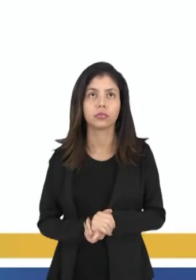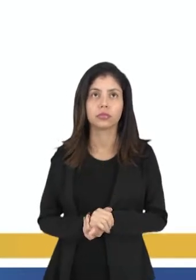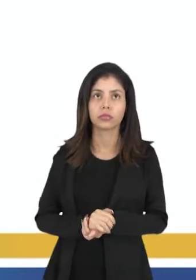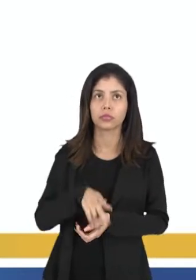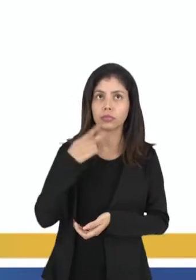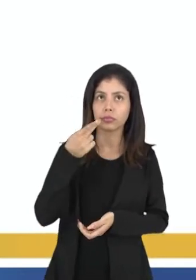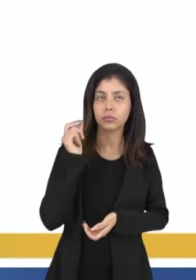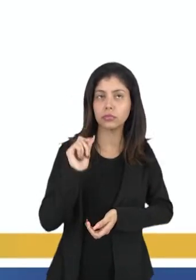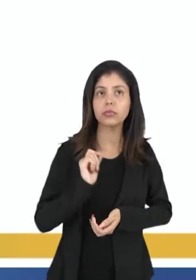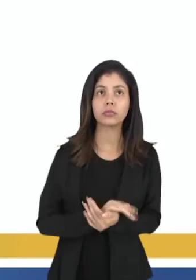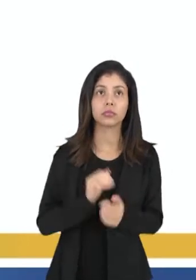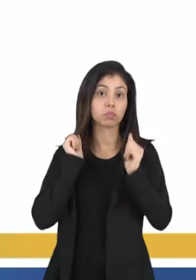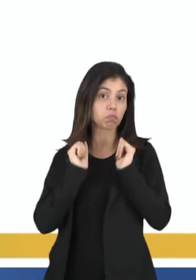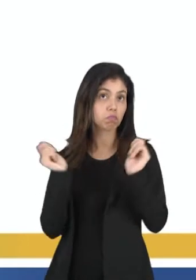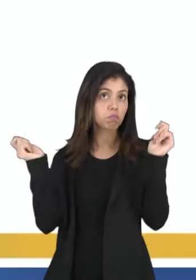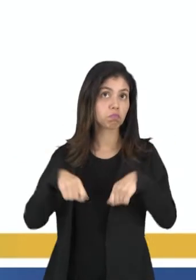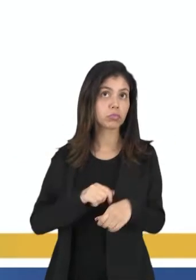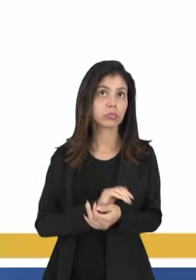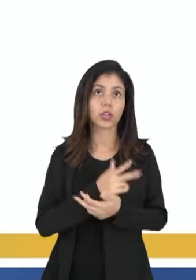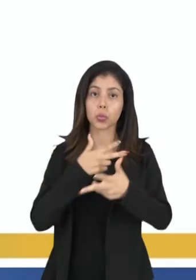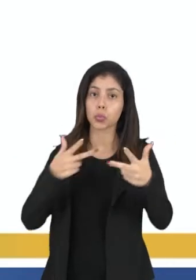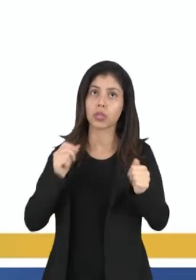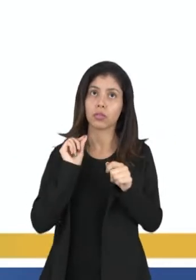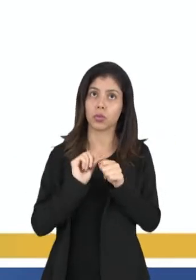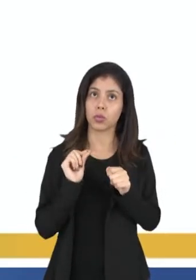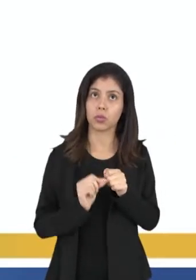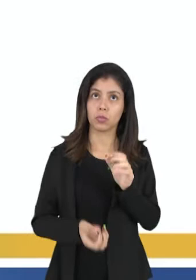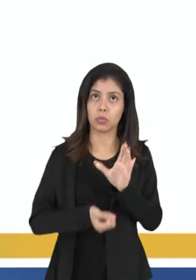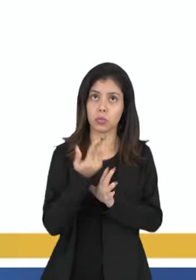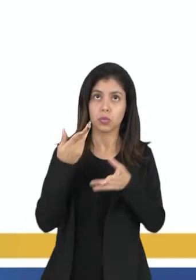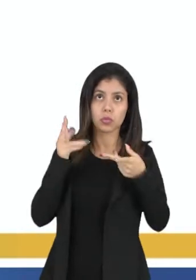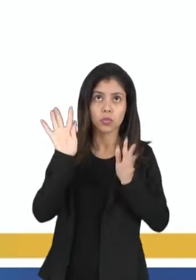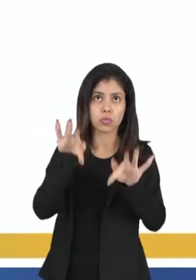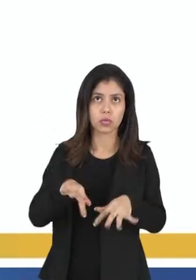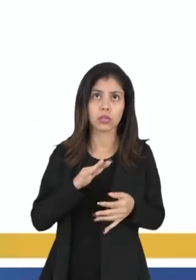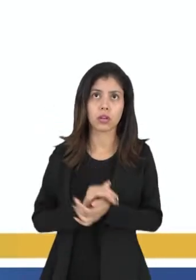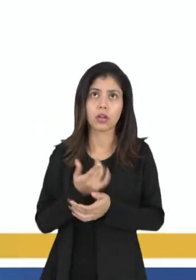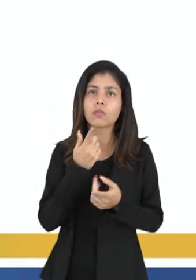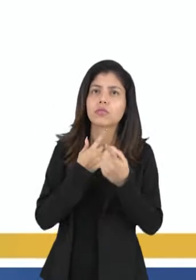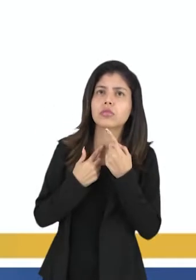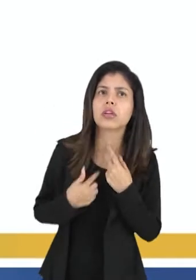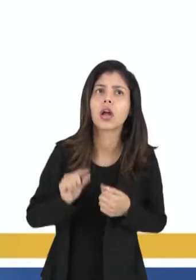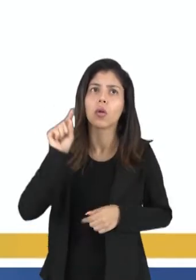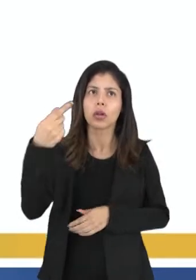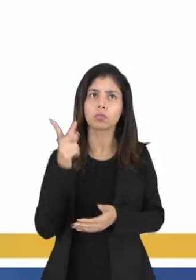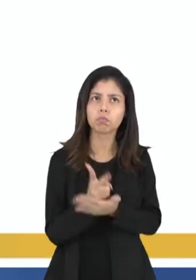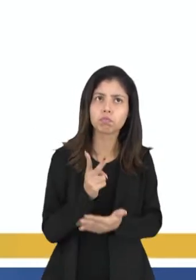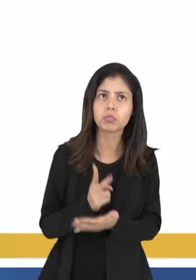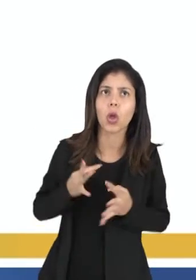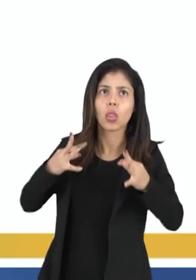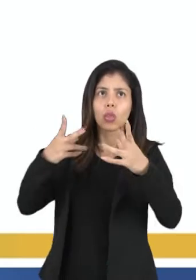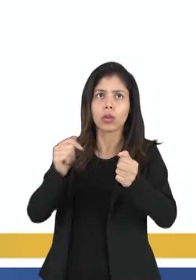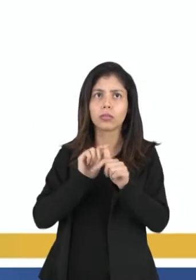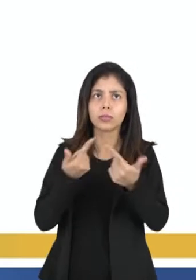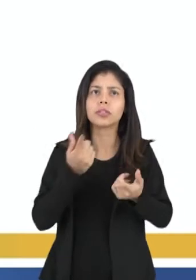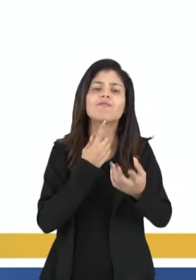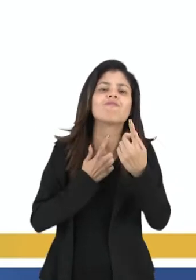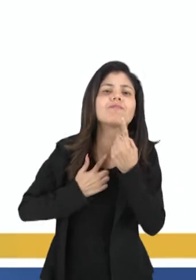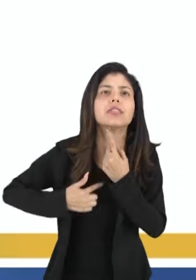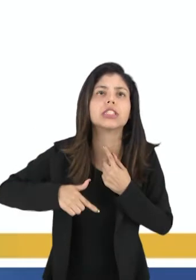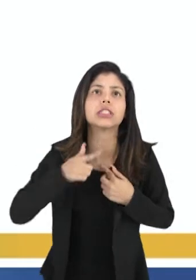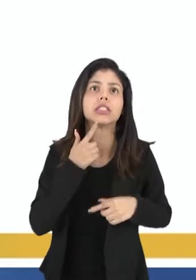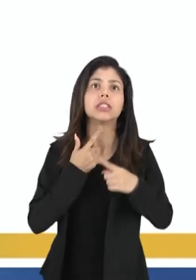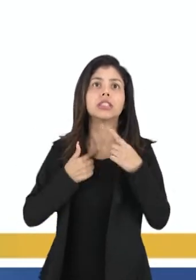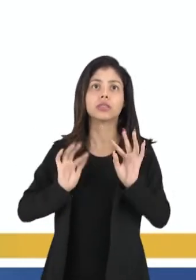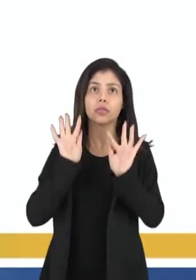Ela vai dizer assim, se pois para as coisas que fazemos existe um fim que desejamos por ele mesmo e tudo o que é mais